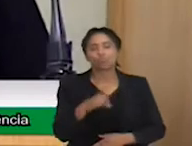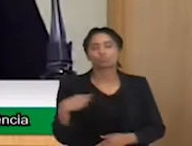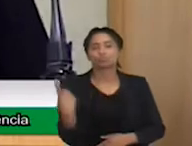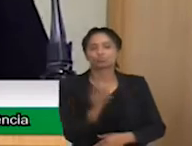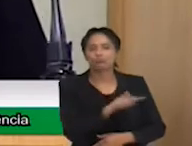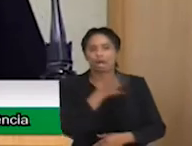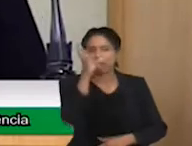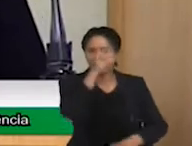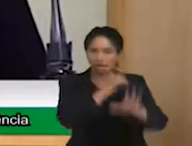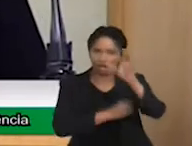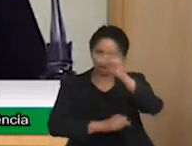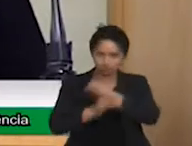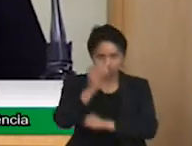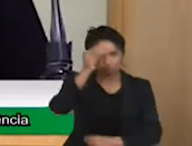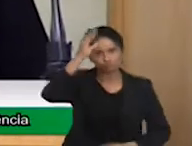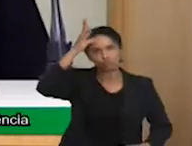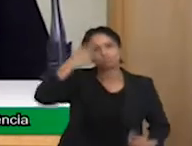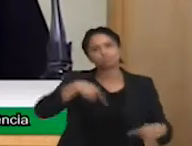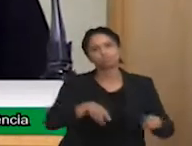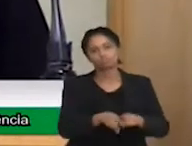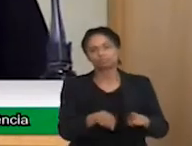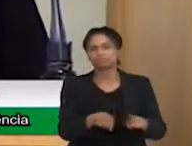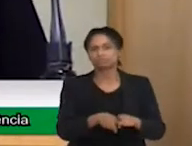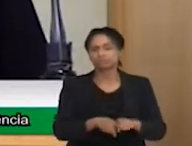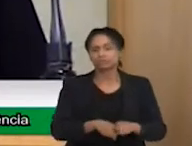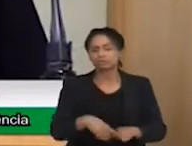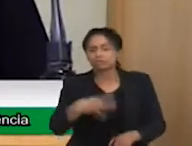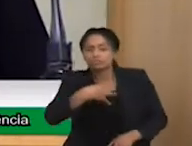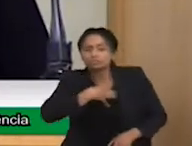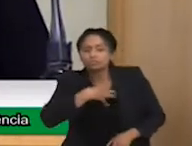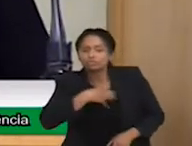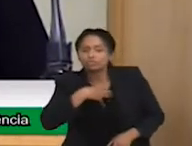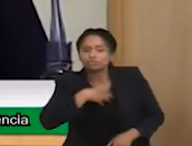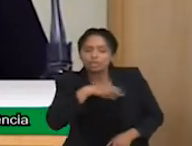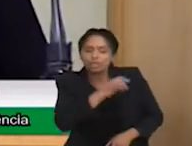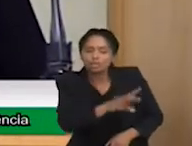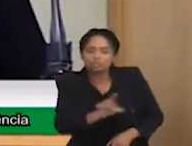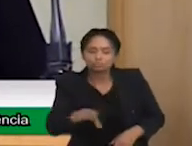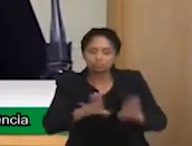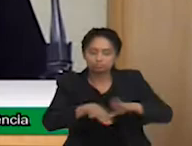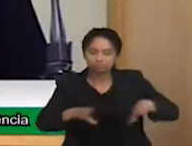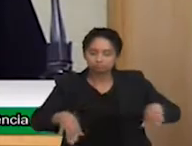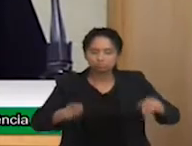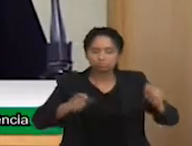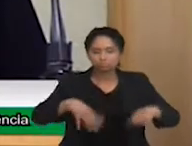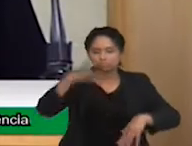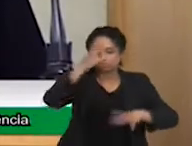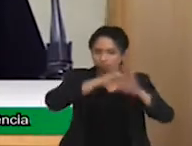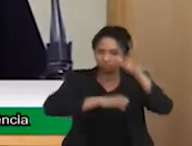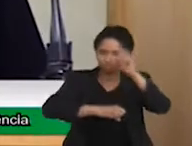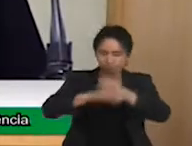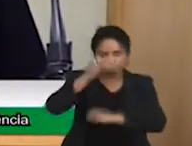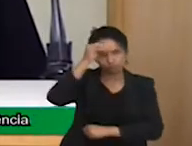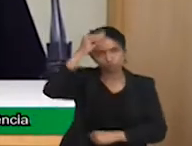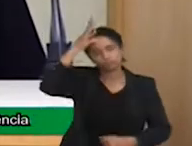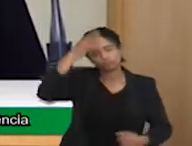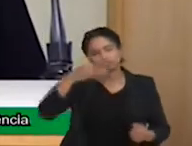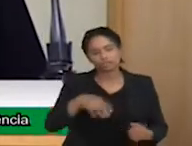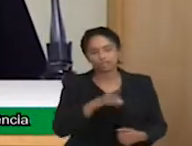compreender a forma da aprendizagem de cada criança e extrair o seu potencial dentro de sua